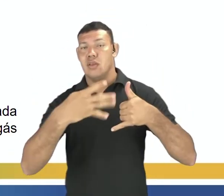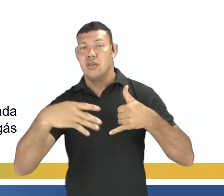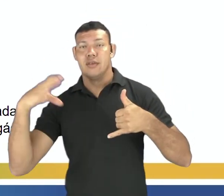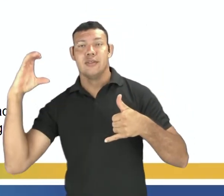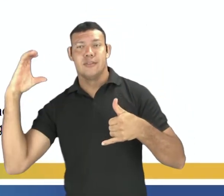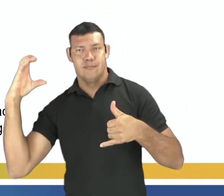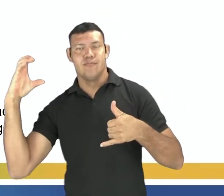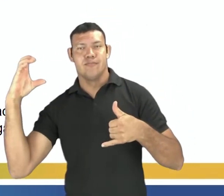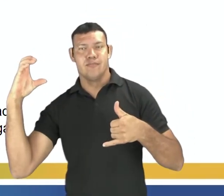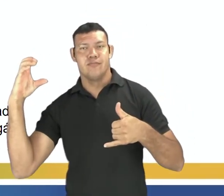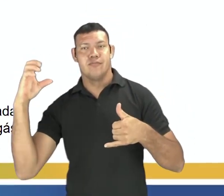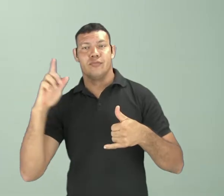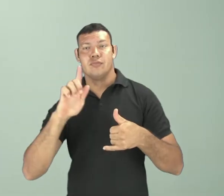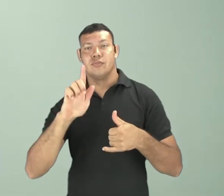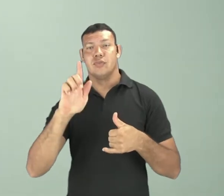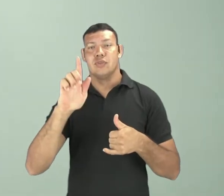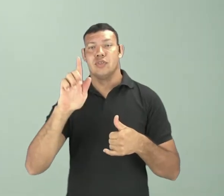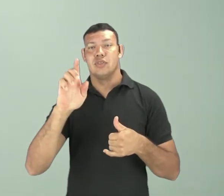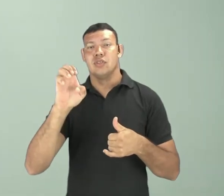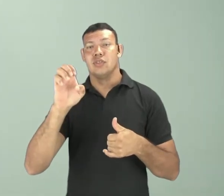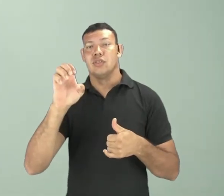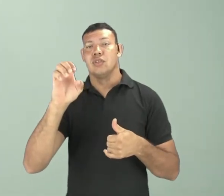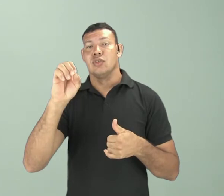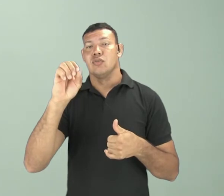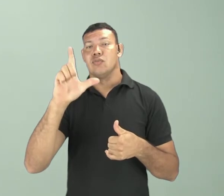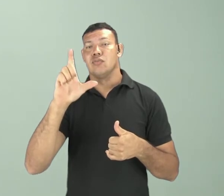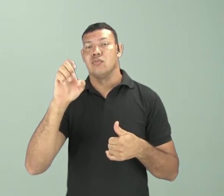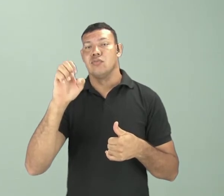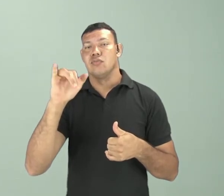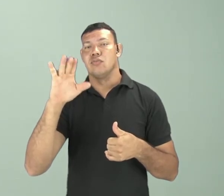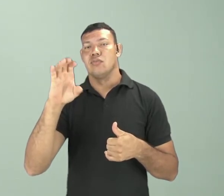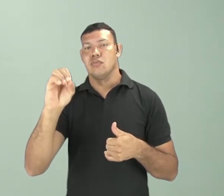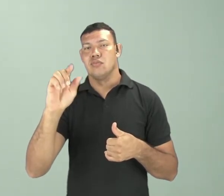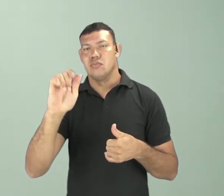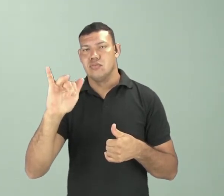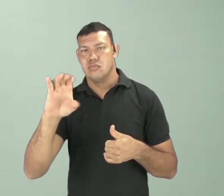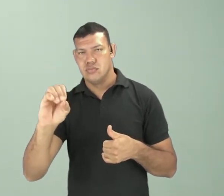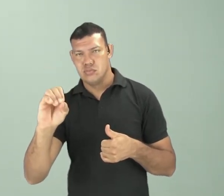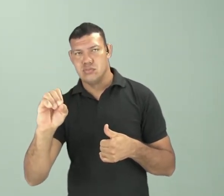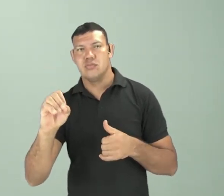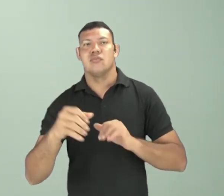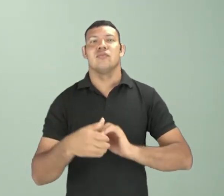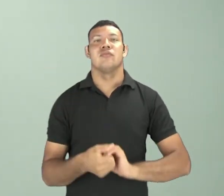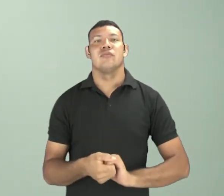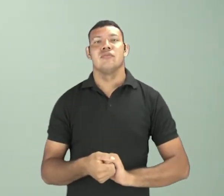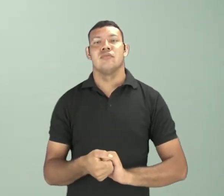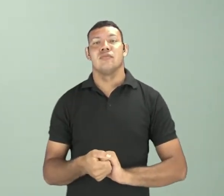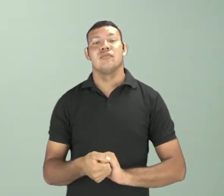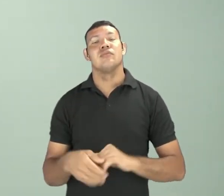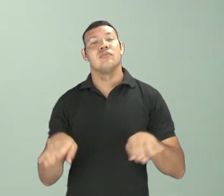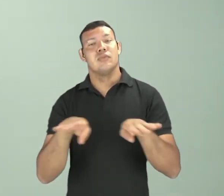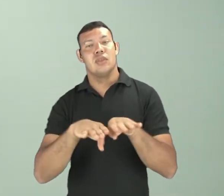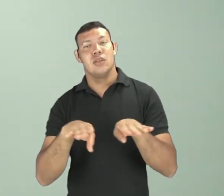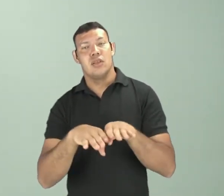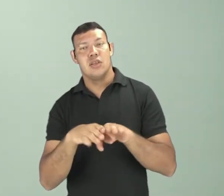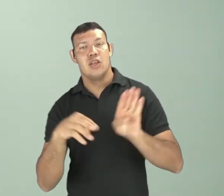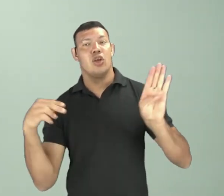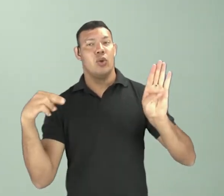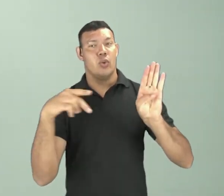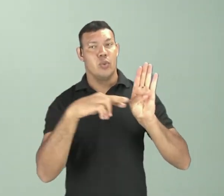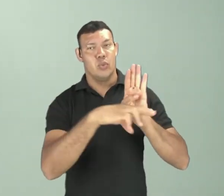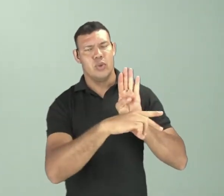E na aula de hoje, eu vou me limitar a falar sobre o ciclo biológico do carbono.